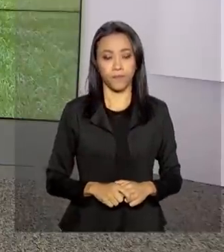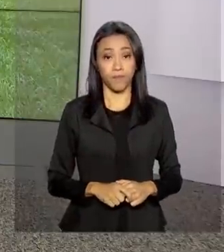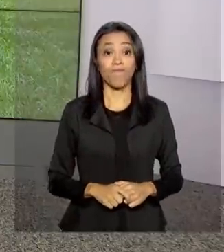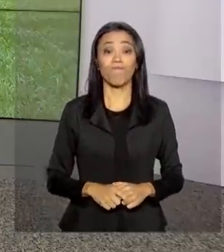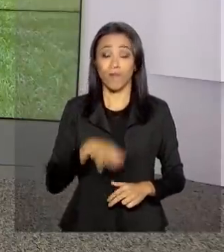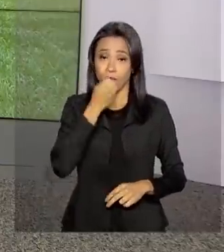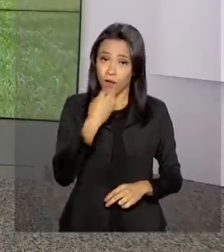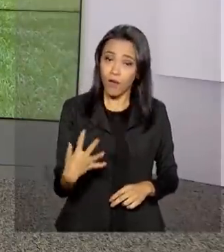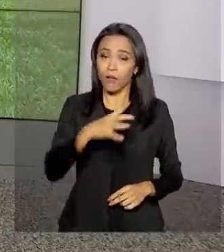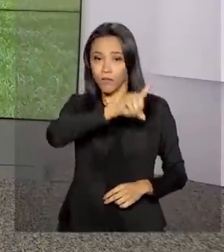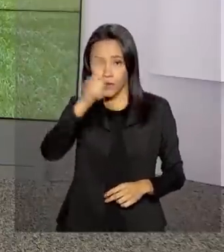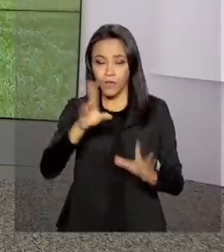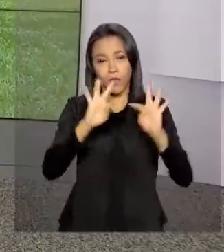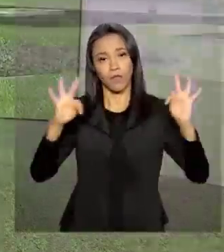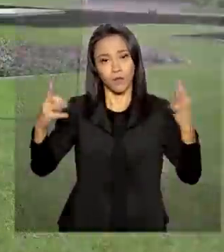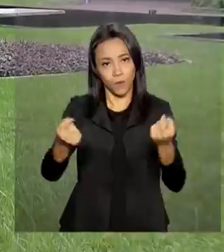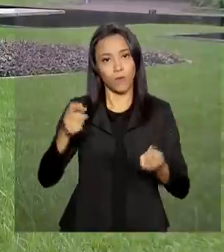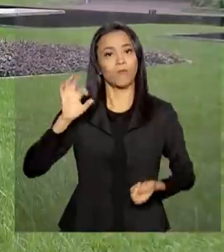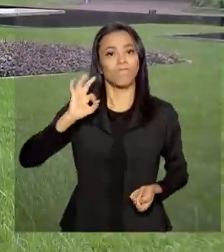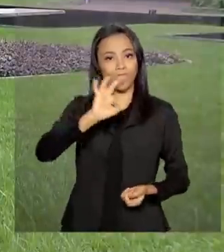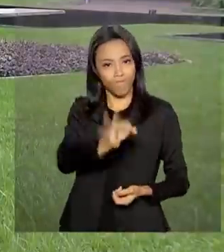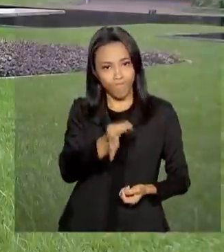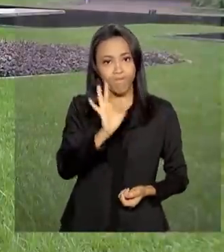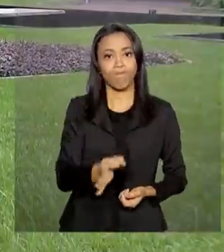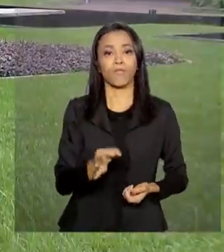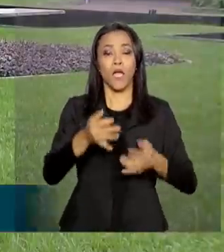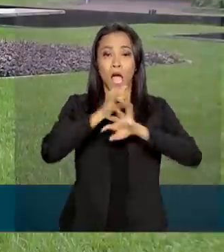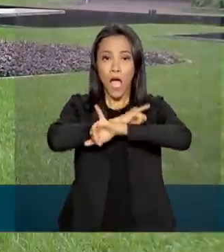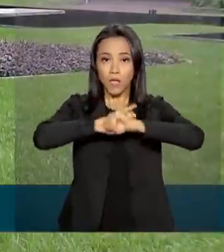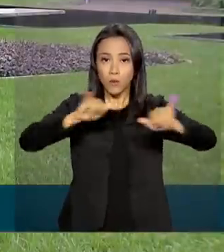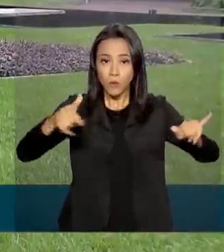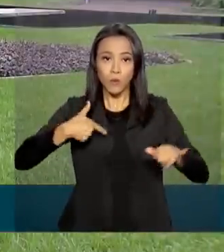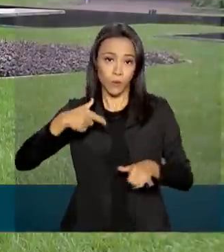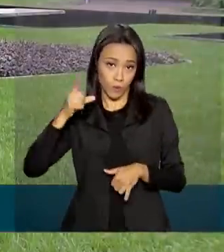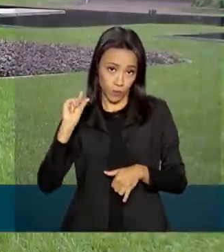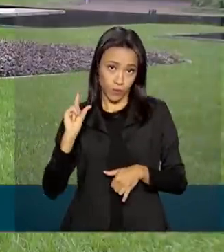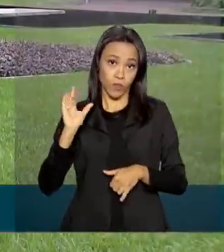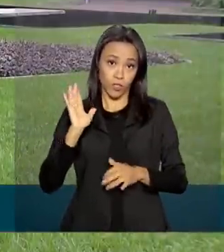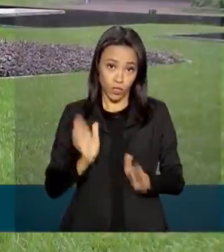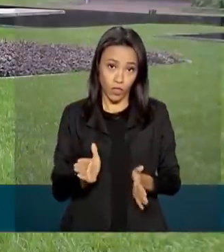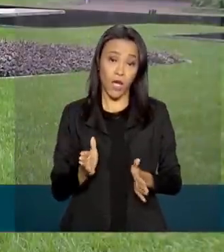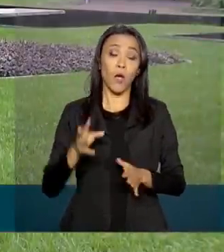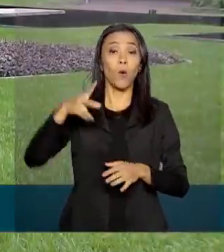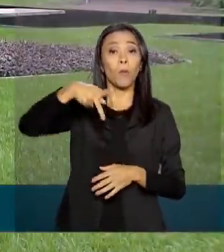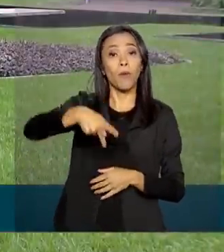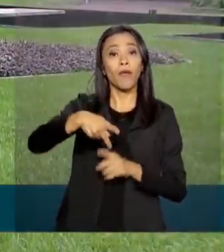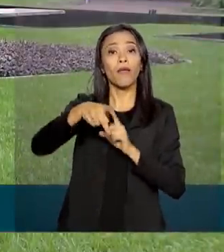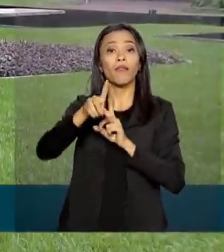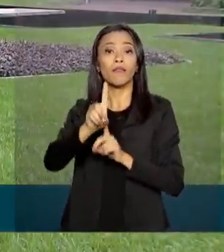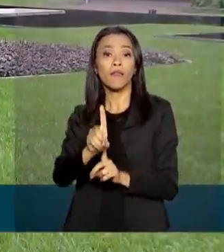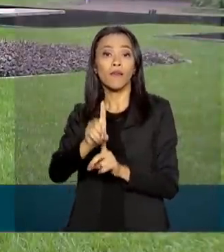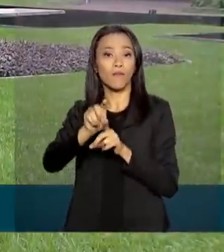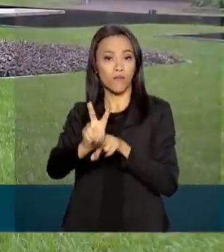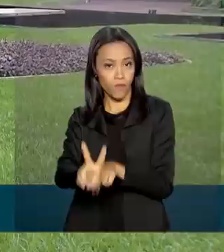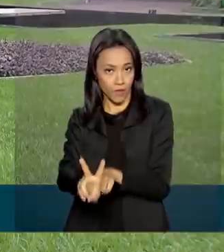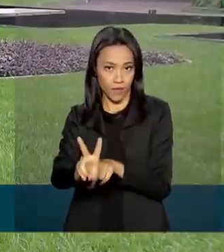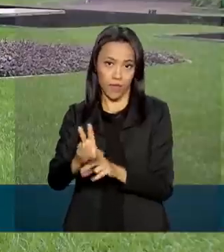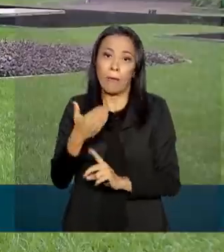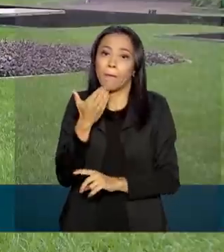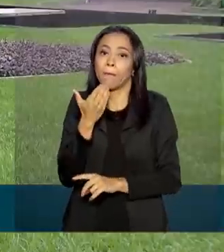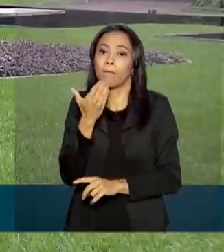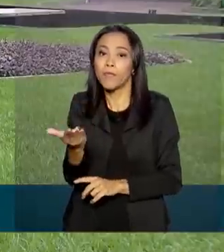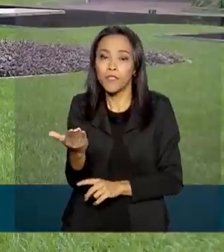Bom dia, Carla. Bom dia a todos. É isso mesmo. O anúncio do programa de demissão voluntária, o PDV, foi feito ontem, depois da